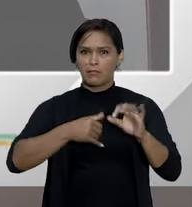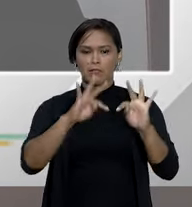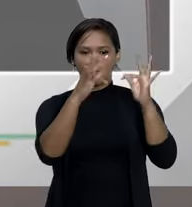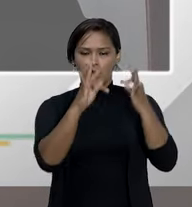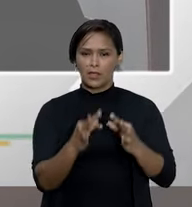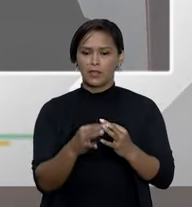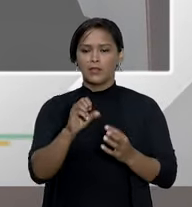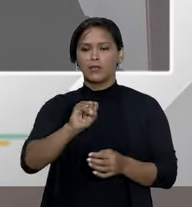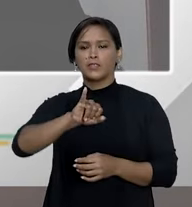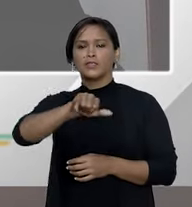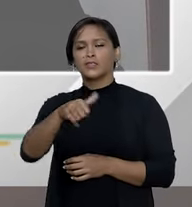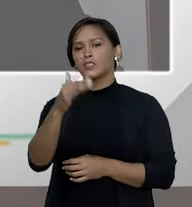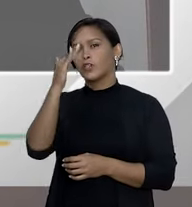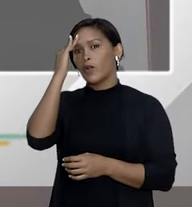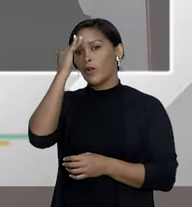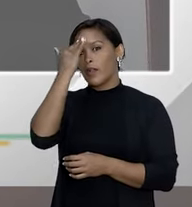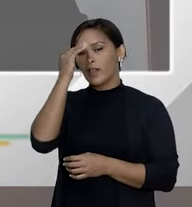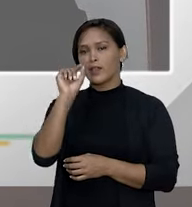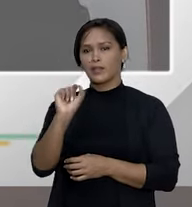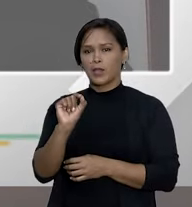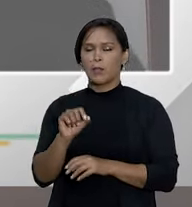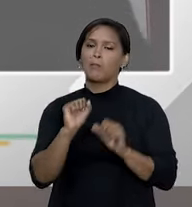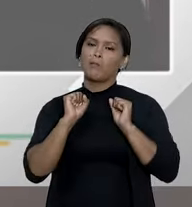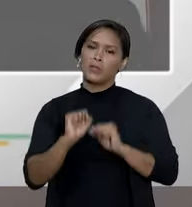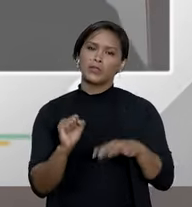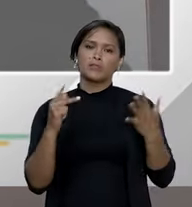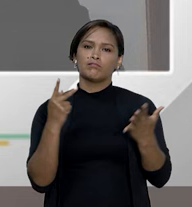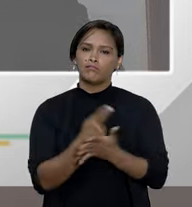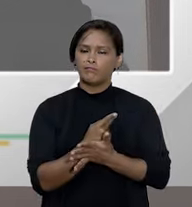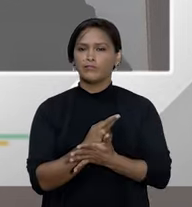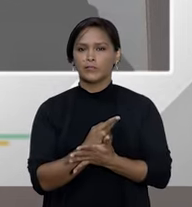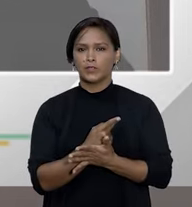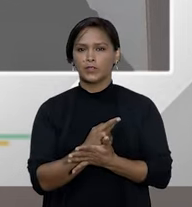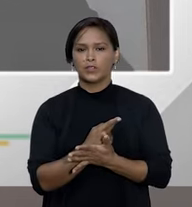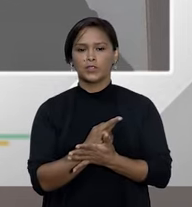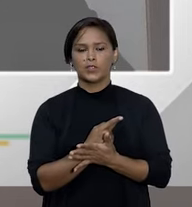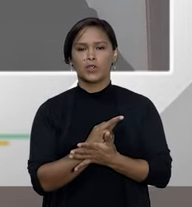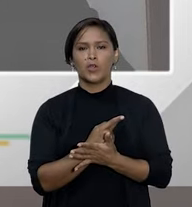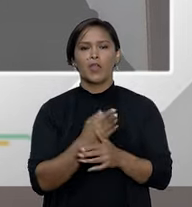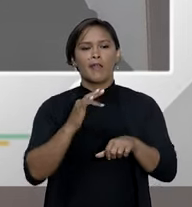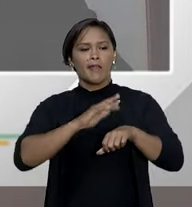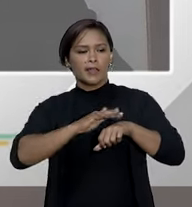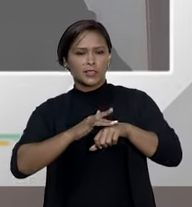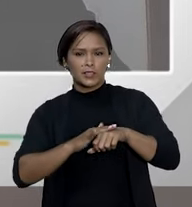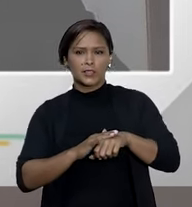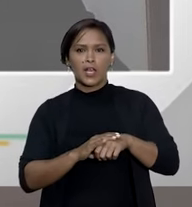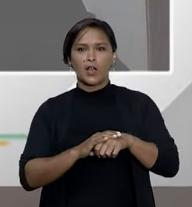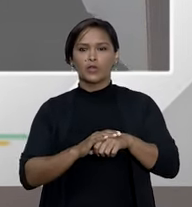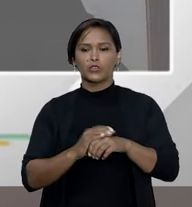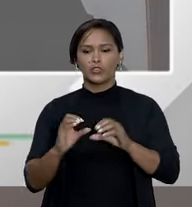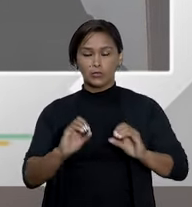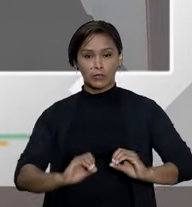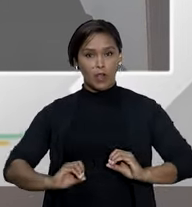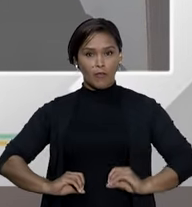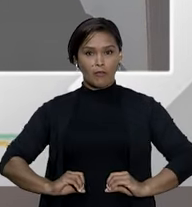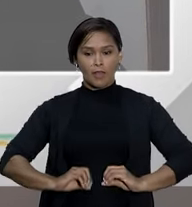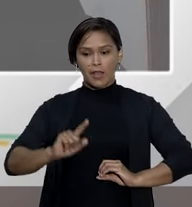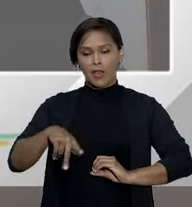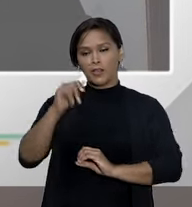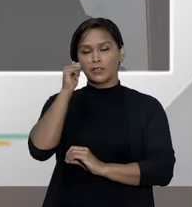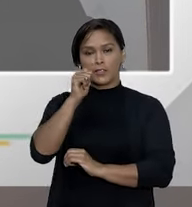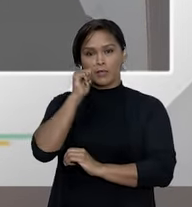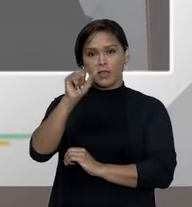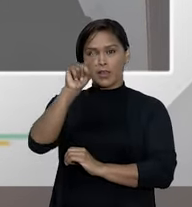STJ vai entender o que? poderia haver comprometimento da saúde e dos ovários dela então nessa